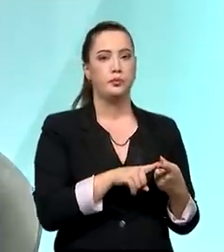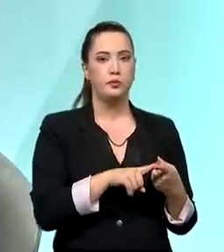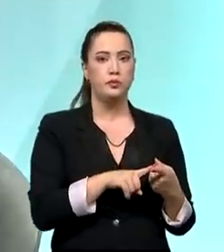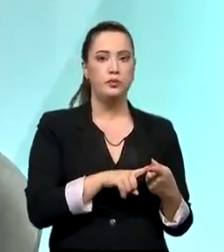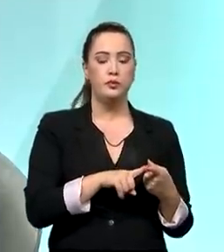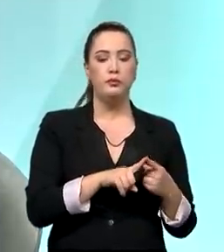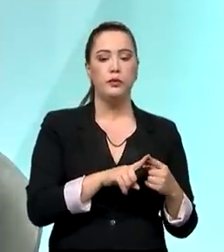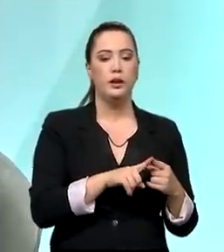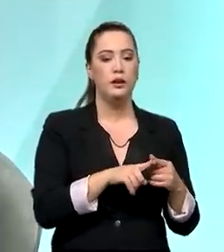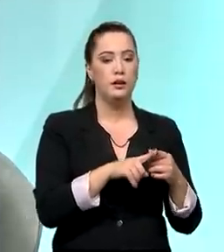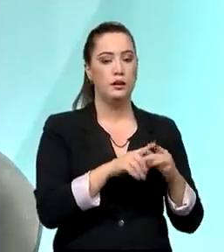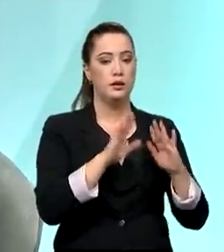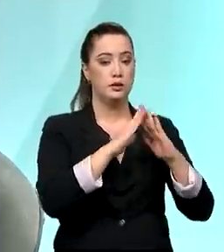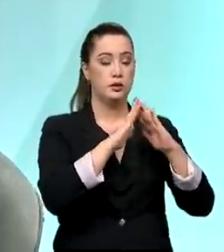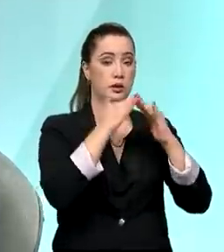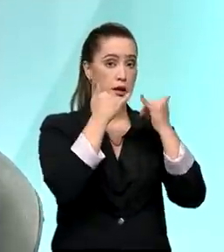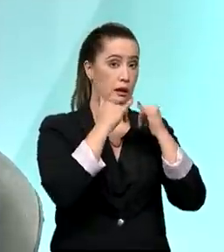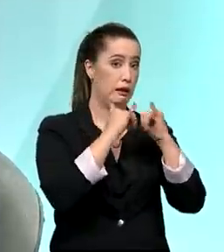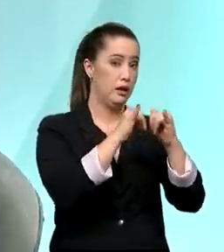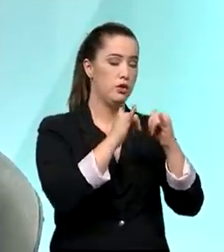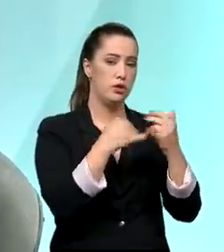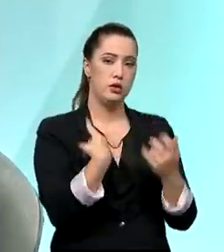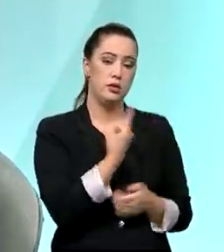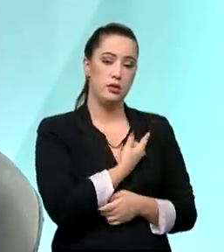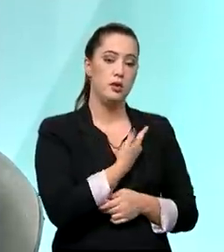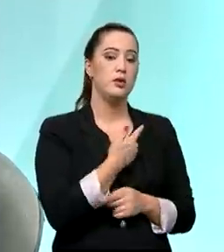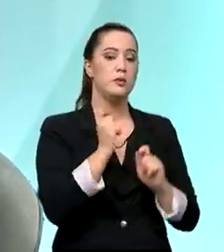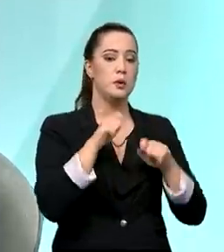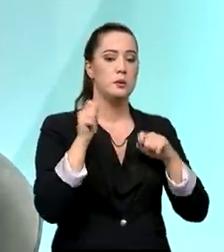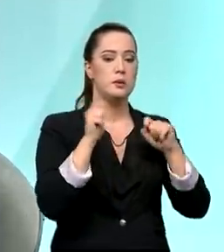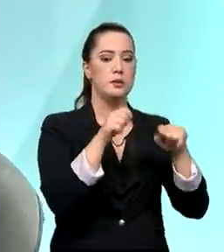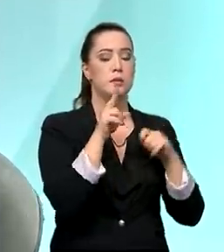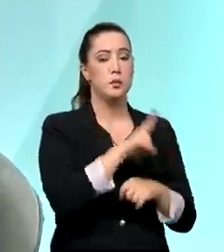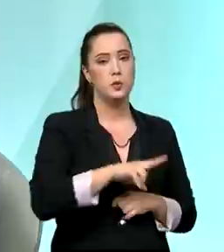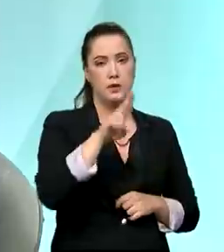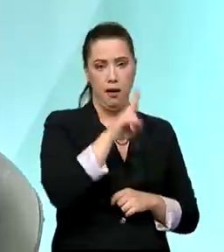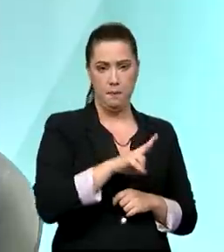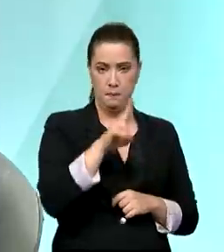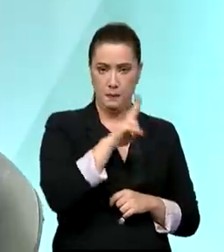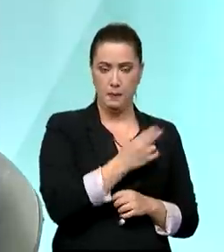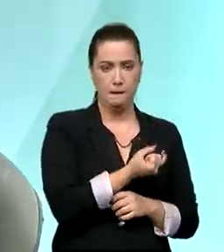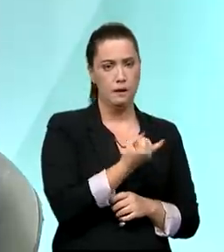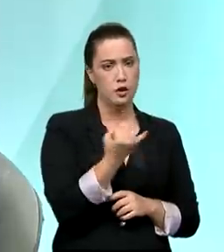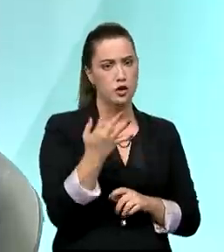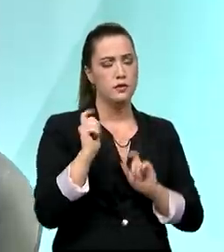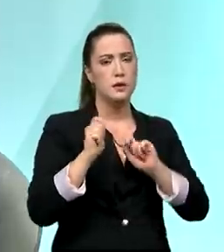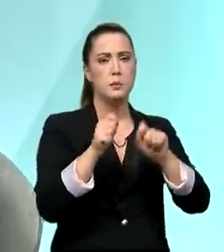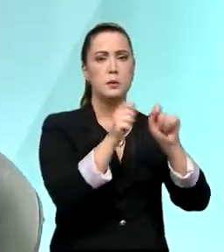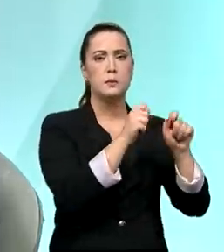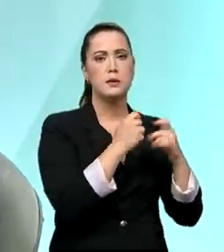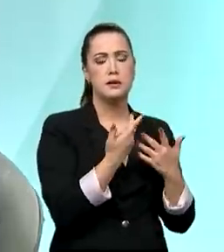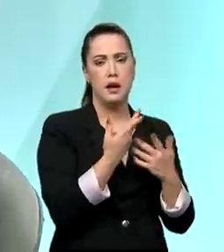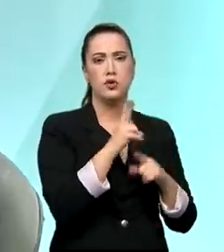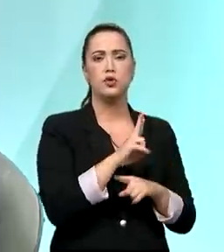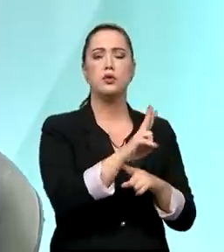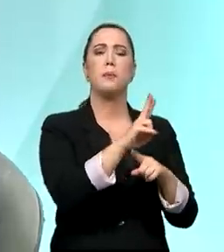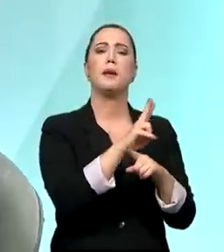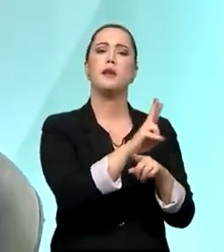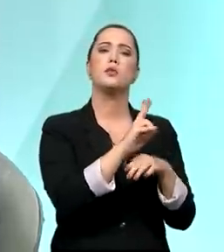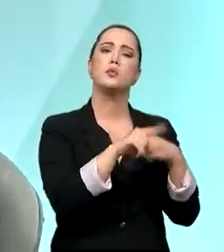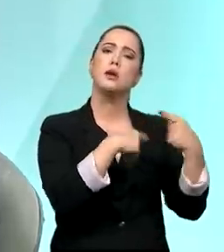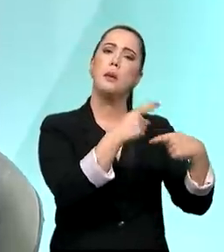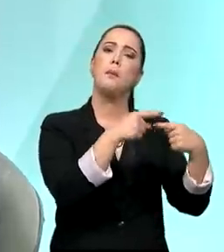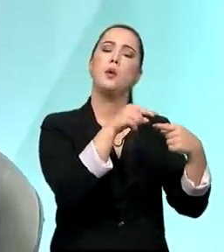energia solar, de placas solares. Nós vamos começar a utilizar várias operações de crédito a